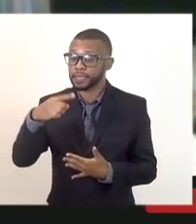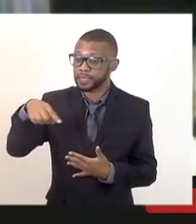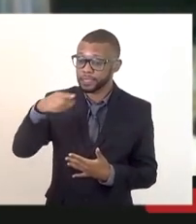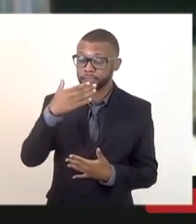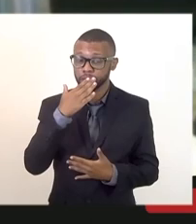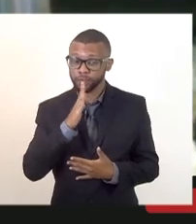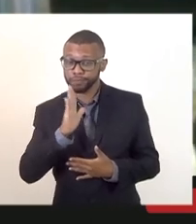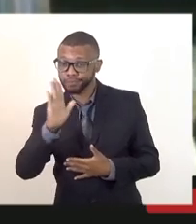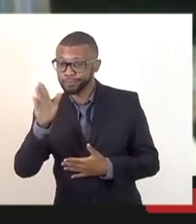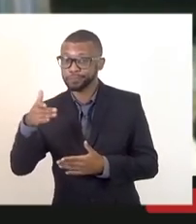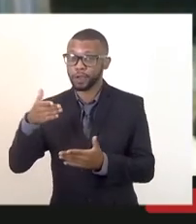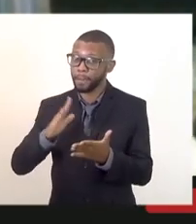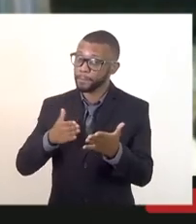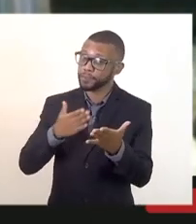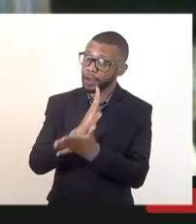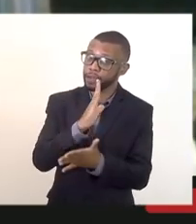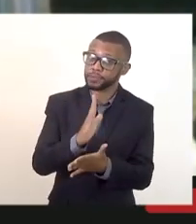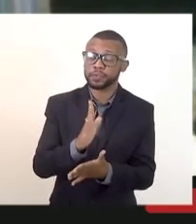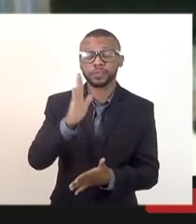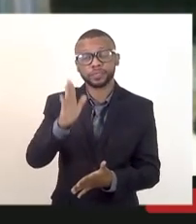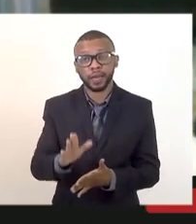aprovados já deveriam estar